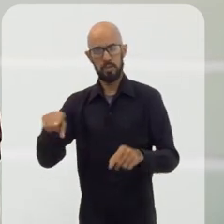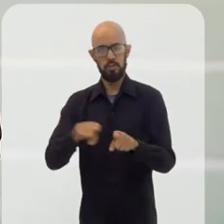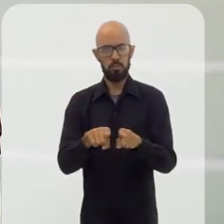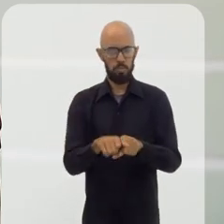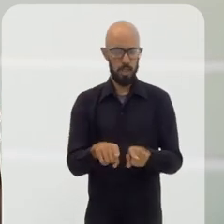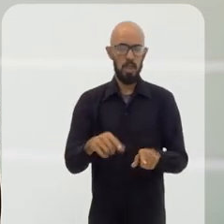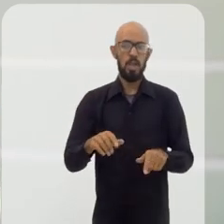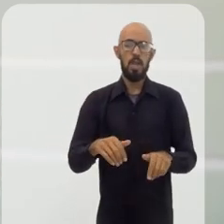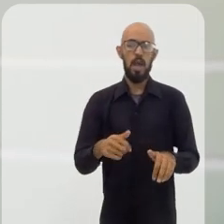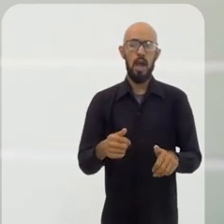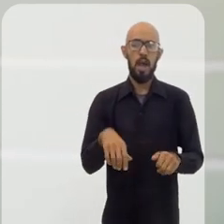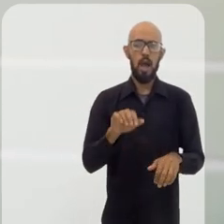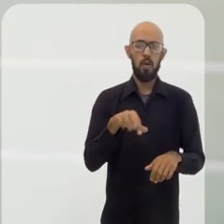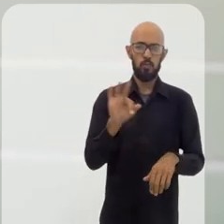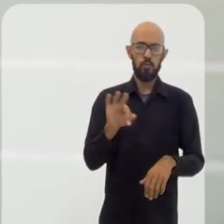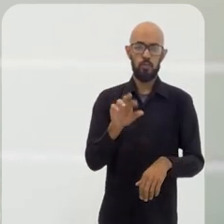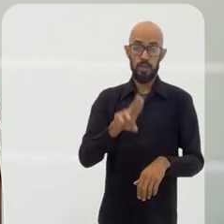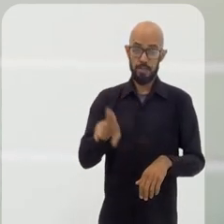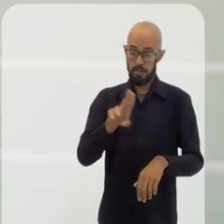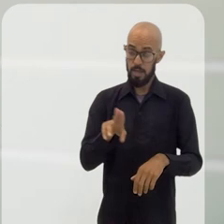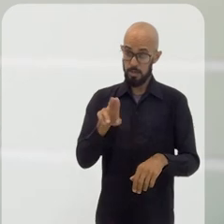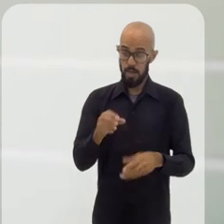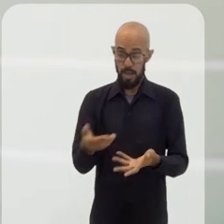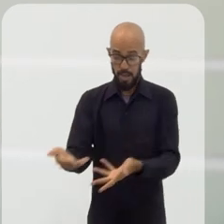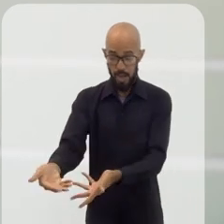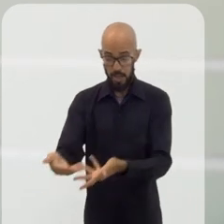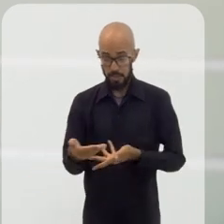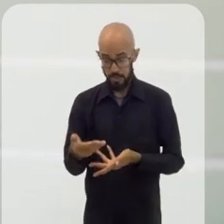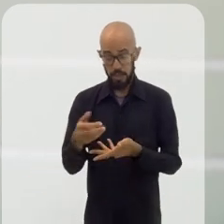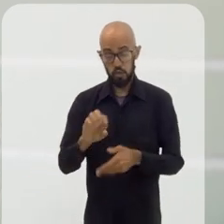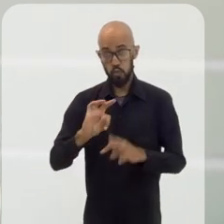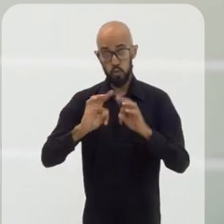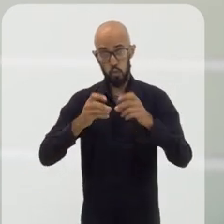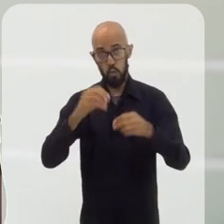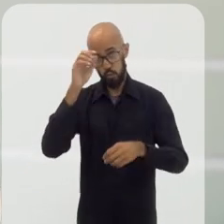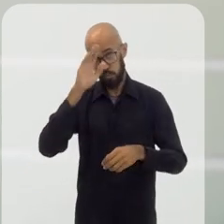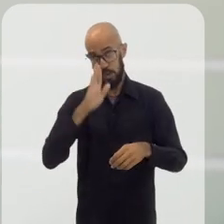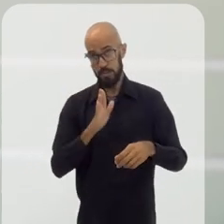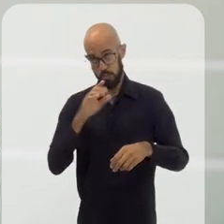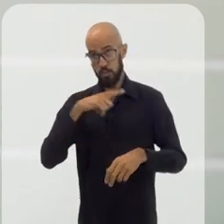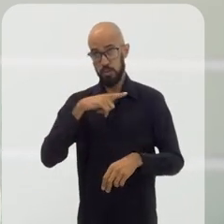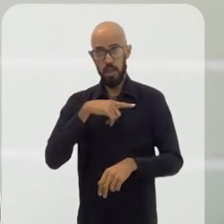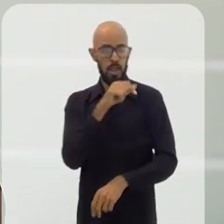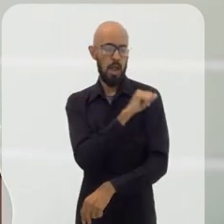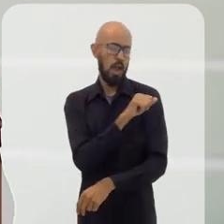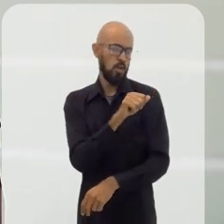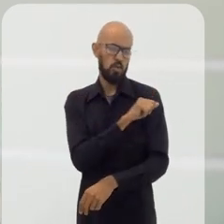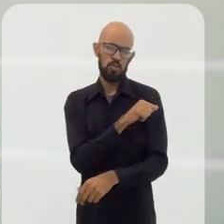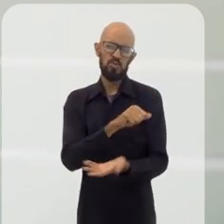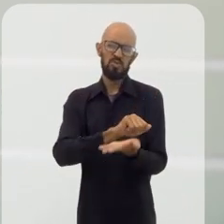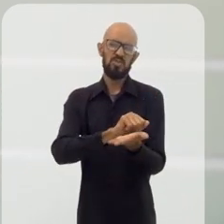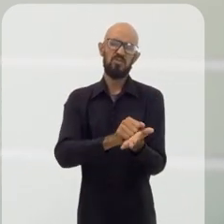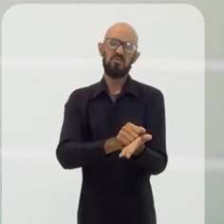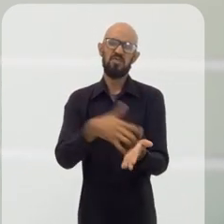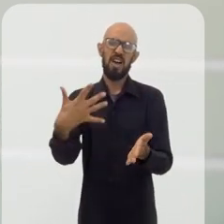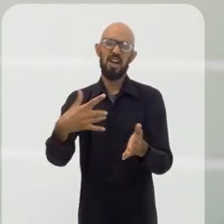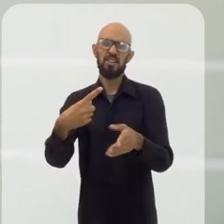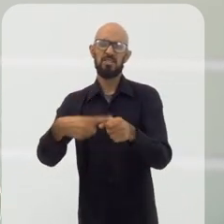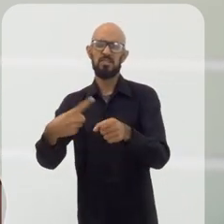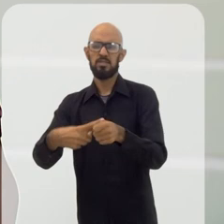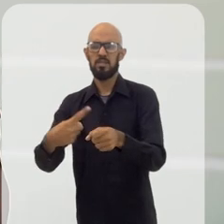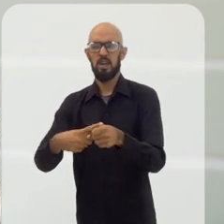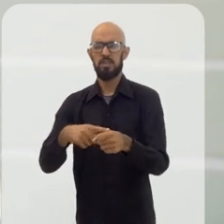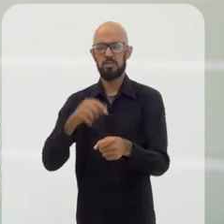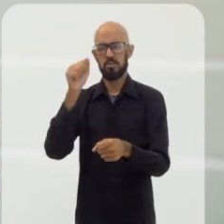universitária, ela não só atende a nossa região noroeste, mas como todo o Brasil, que vem alunos de várias cidades,